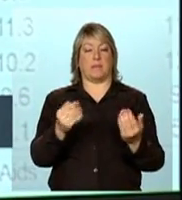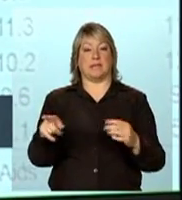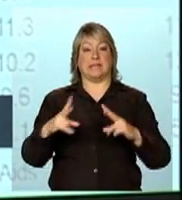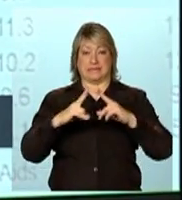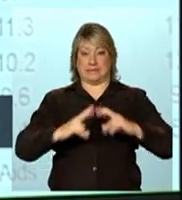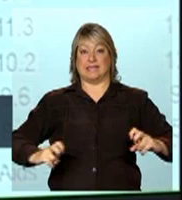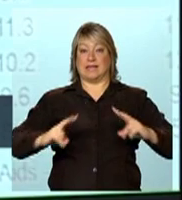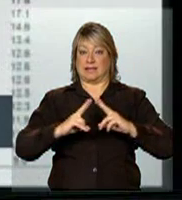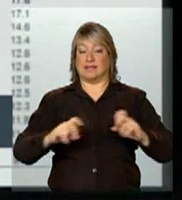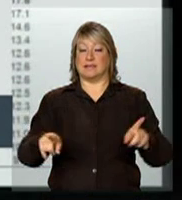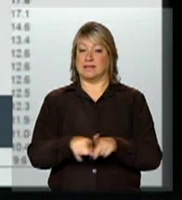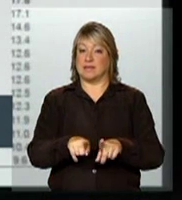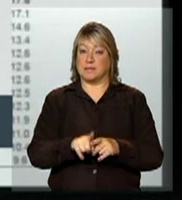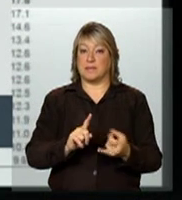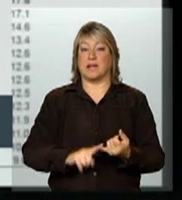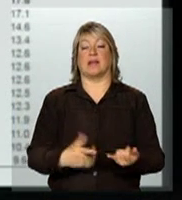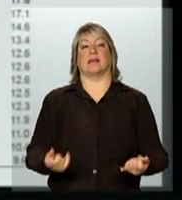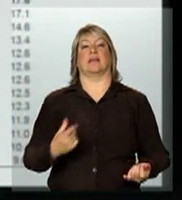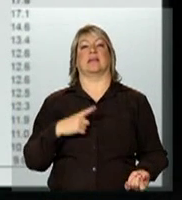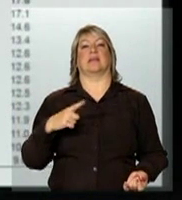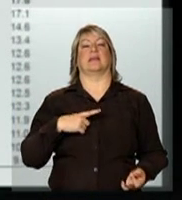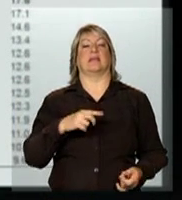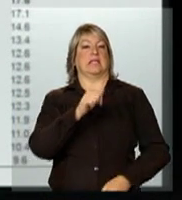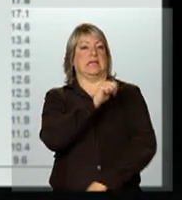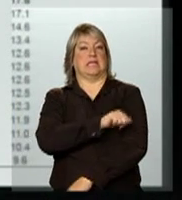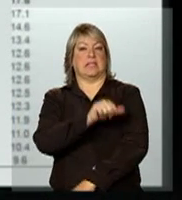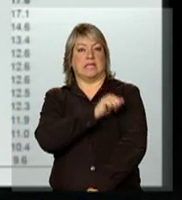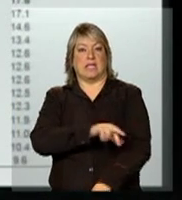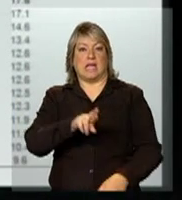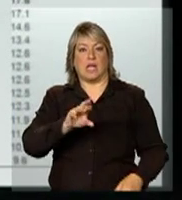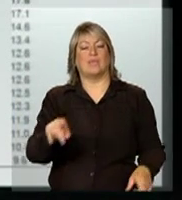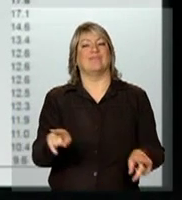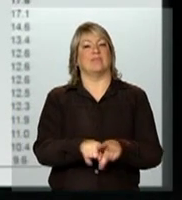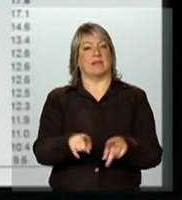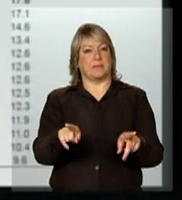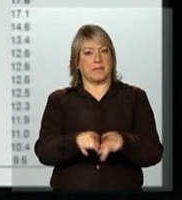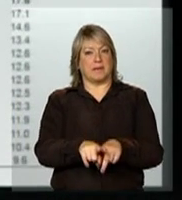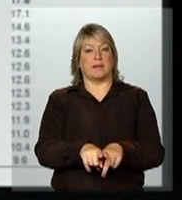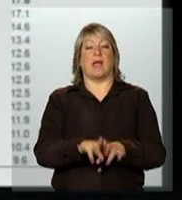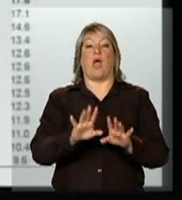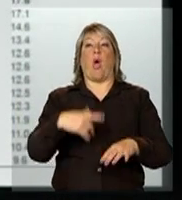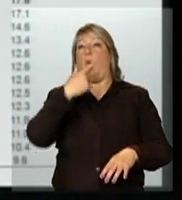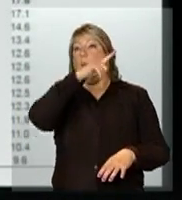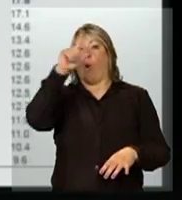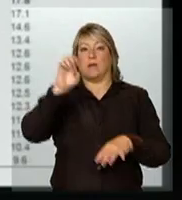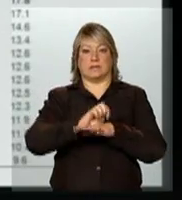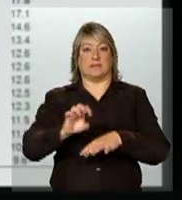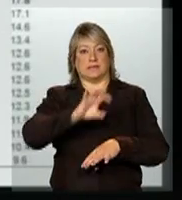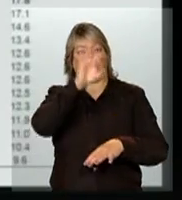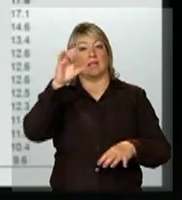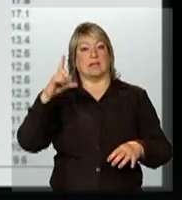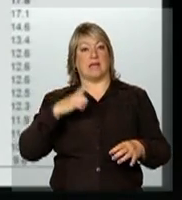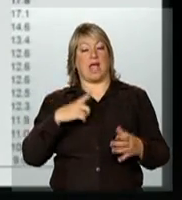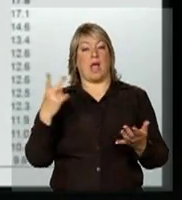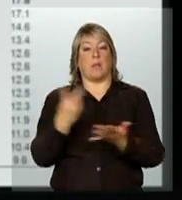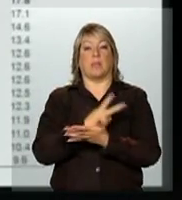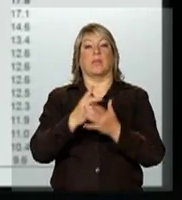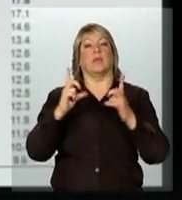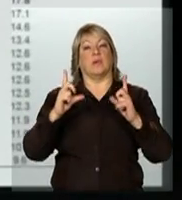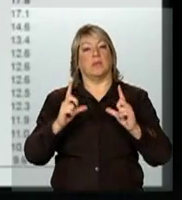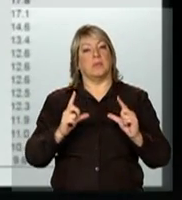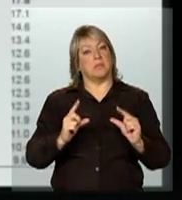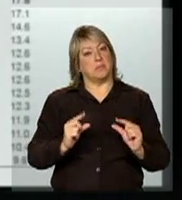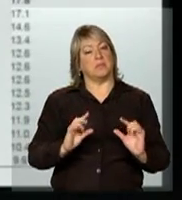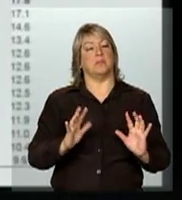Catarina também, em Rio de Janeiro, enquanto que outros estados têm uma taxa de incidência baixa. Pode significar que esses têm